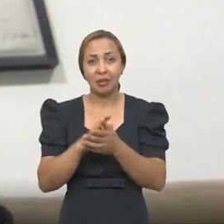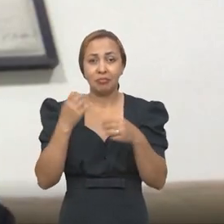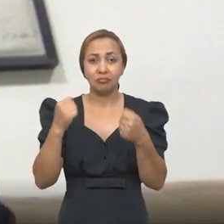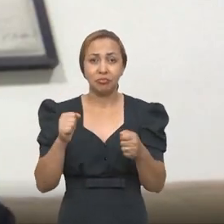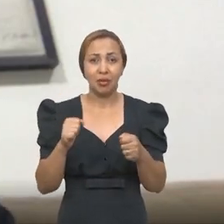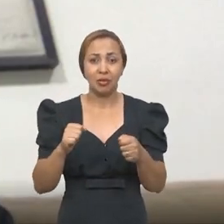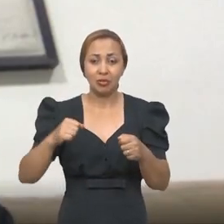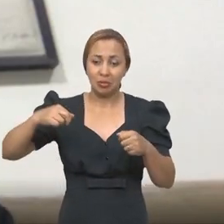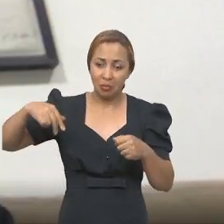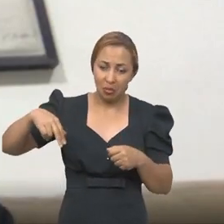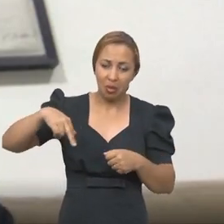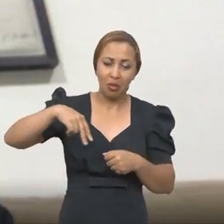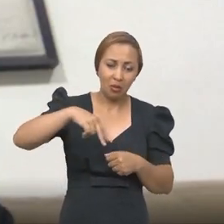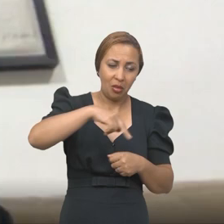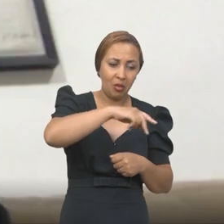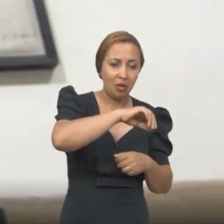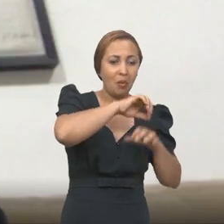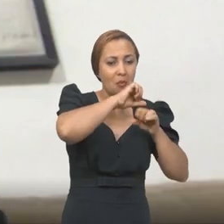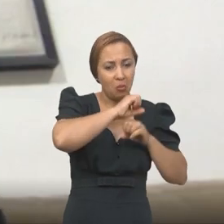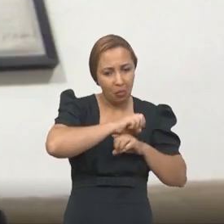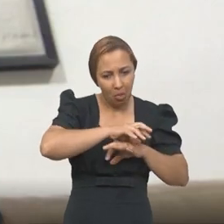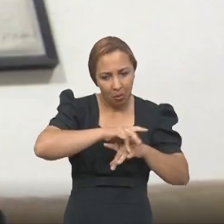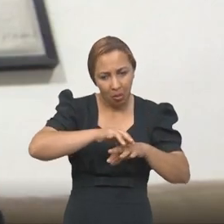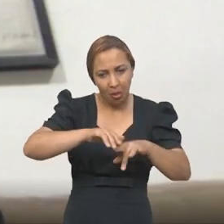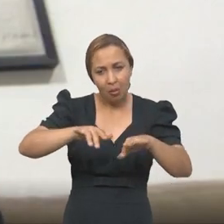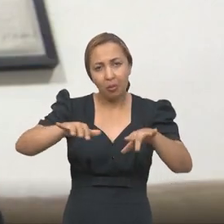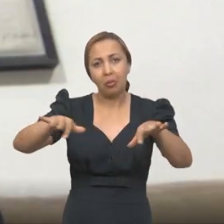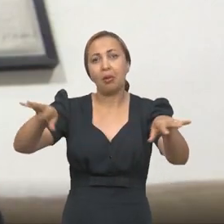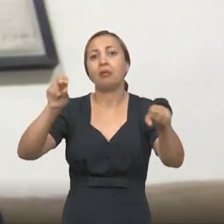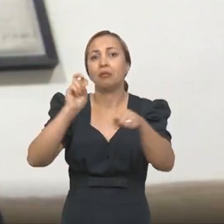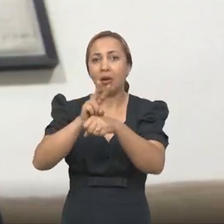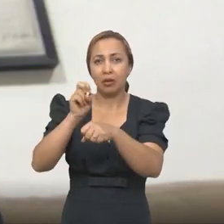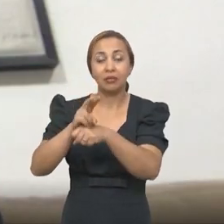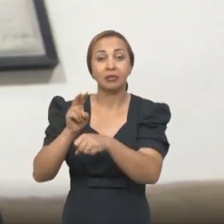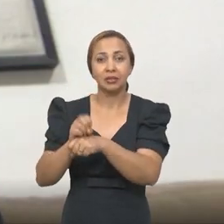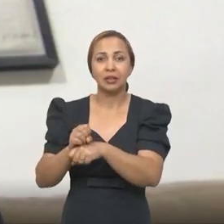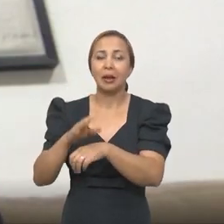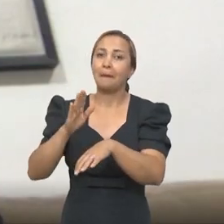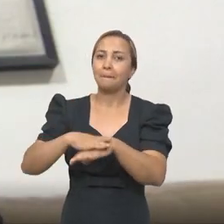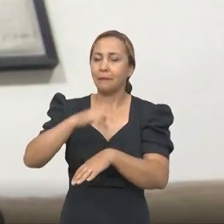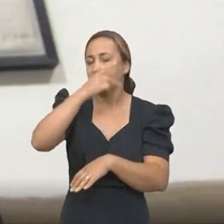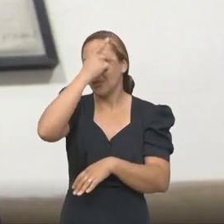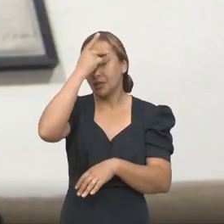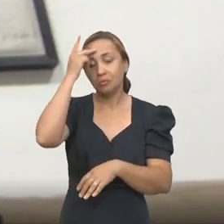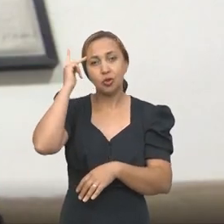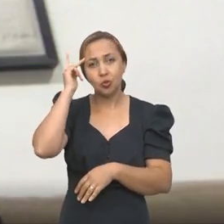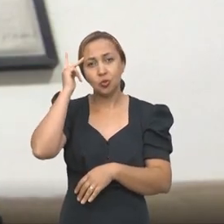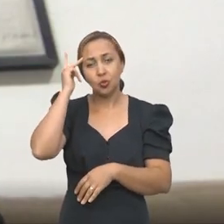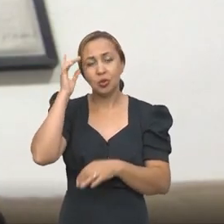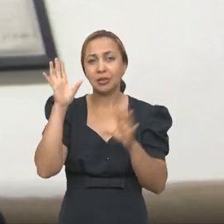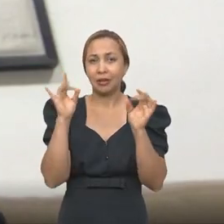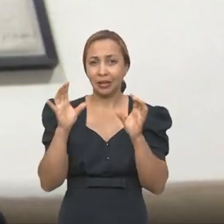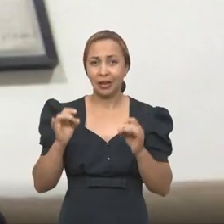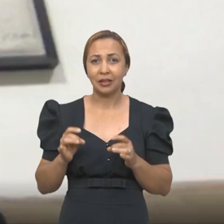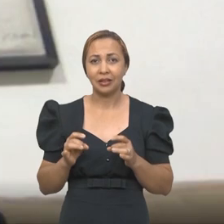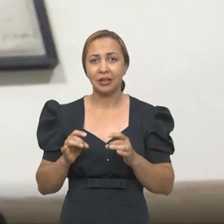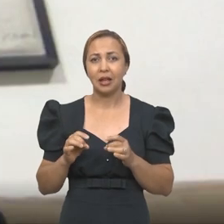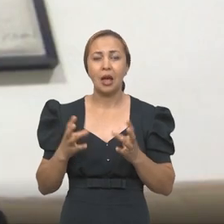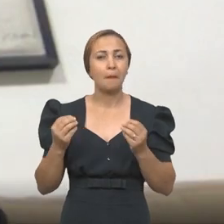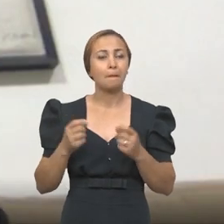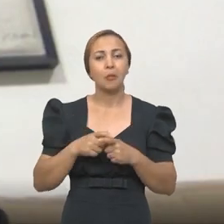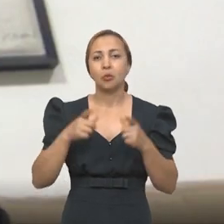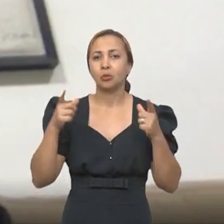probabilidade desse vírus se espalhar muito mais e mais indivíduos se tornarem infectados,